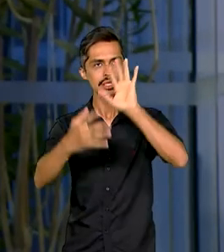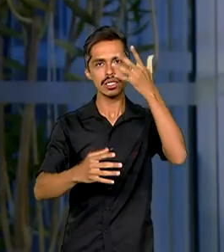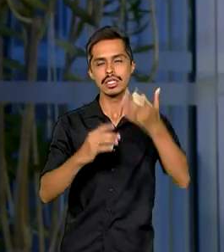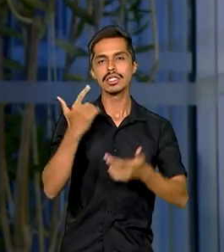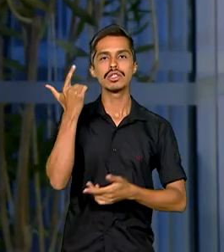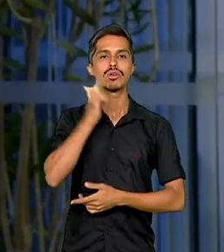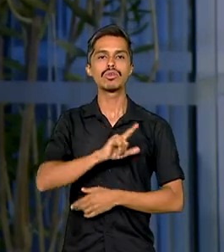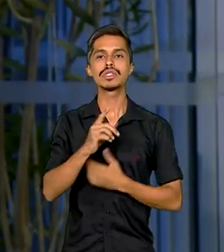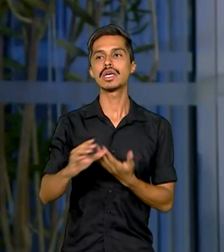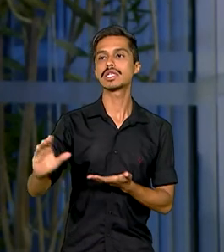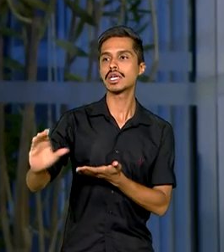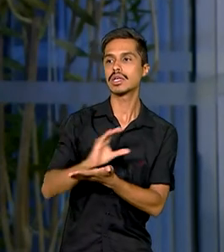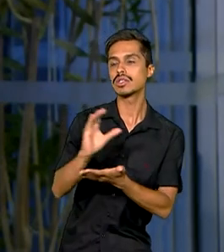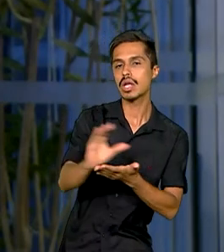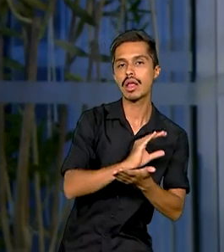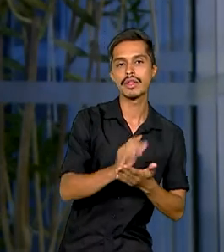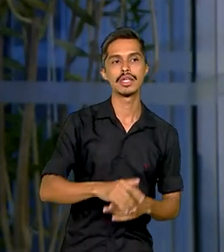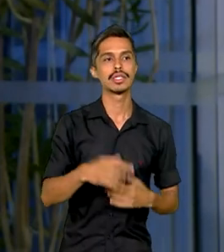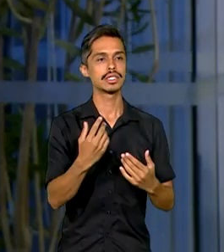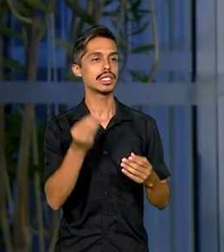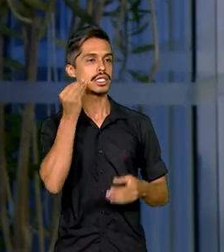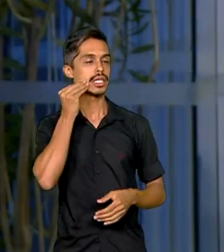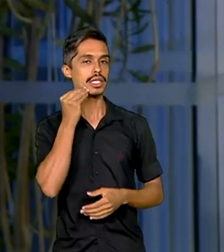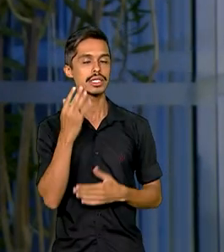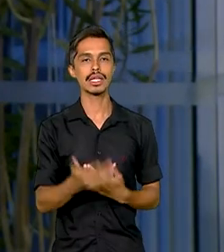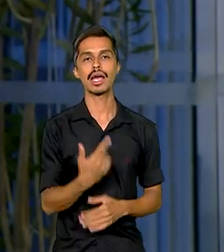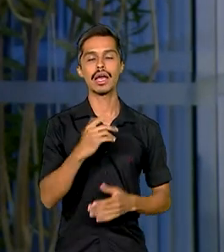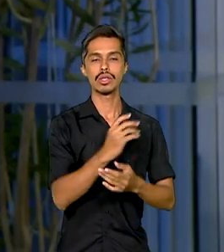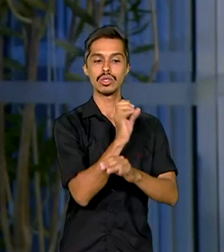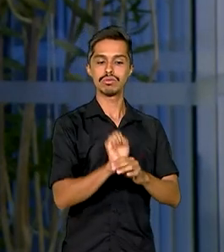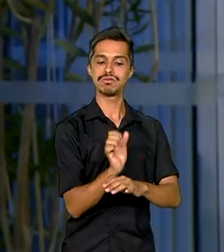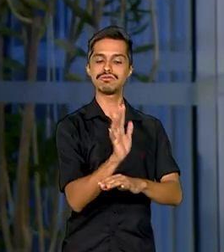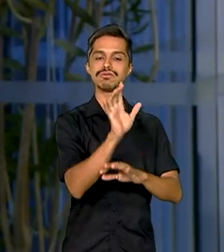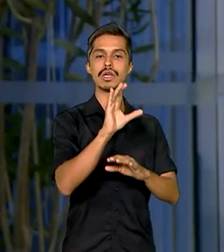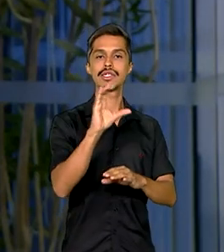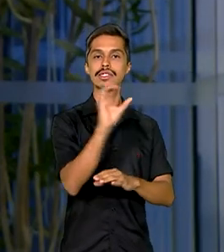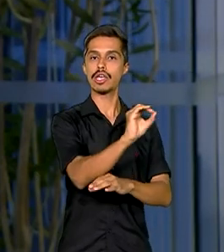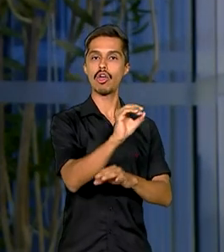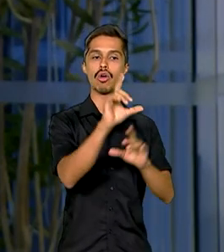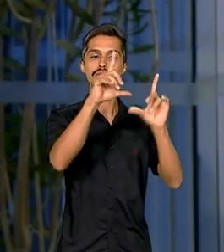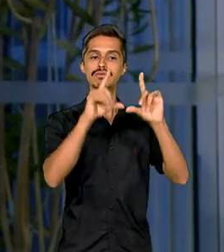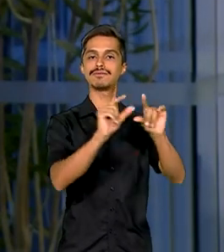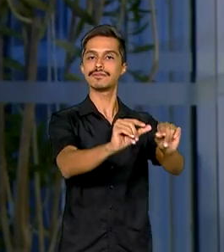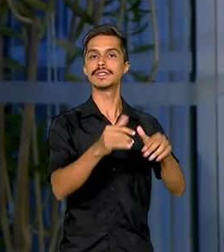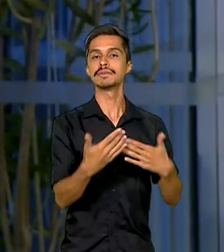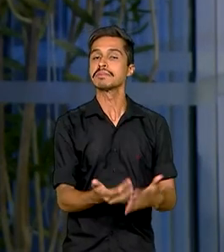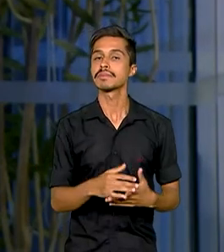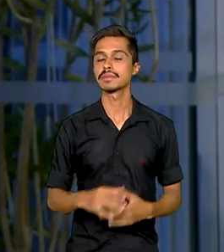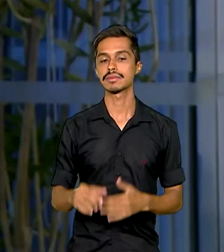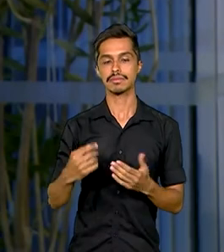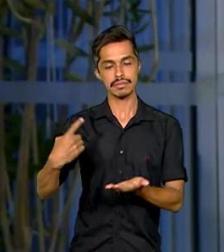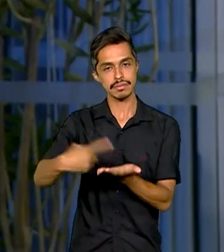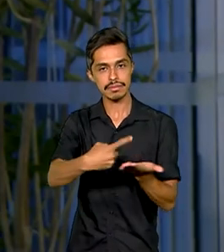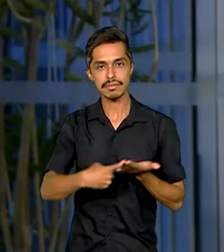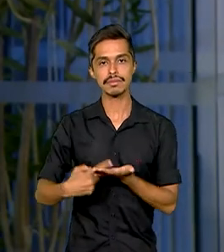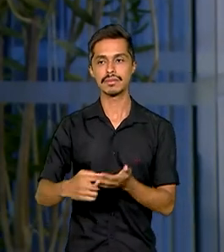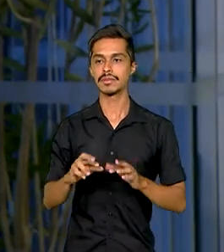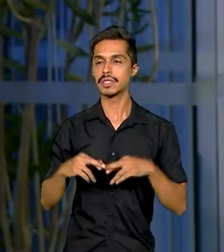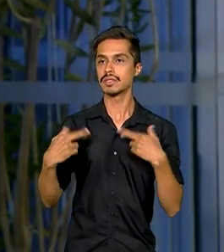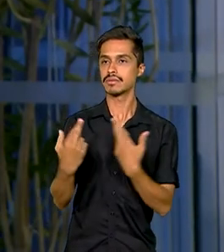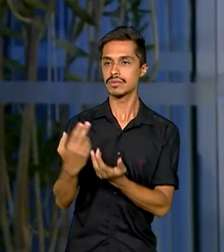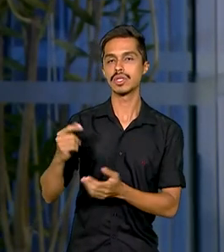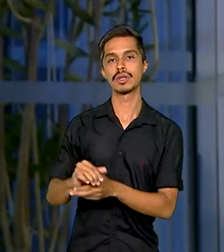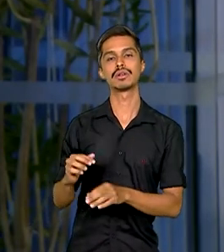financiamentos para a descarbonização da economia brasileira. Essa entidade, a Gifans, ela reúne instituições financeiras